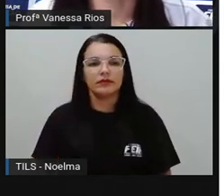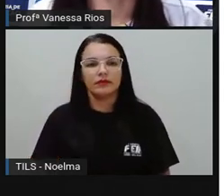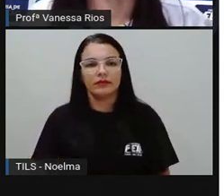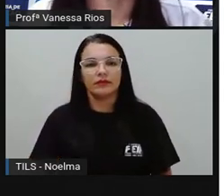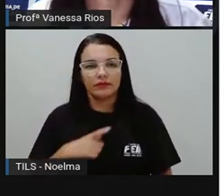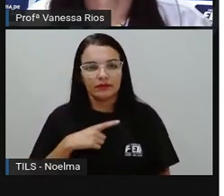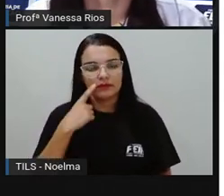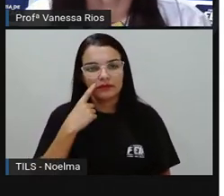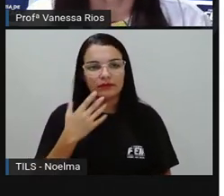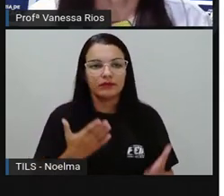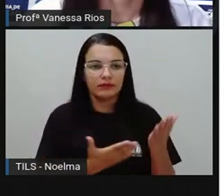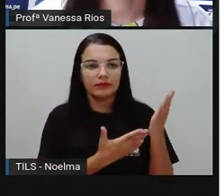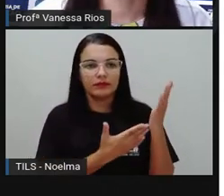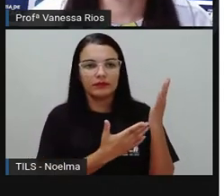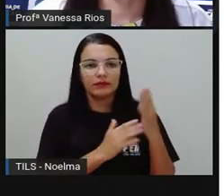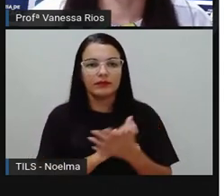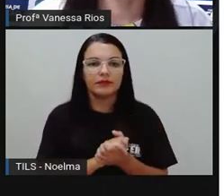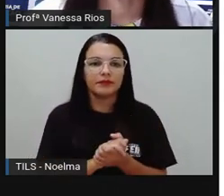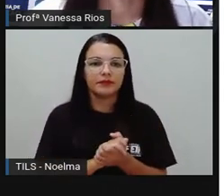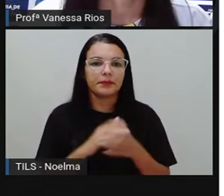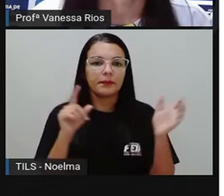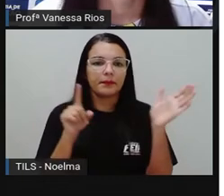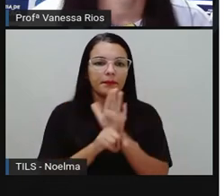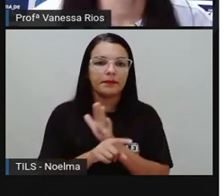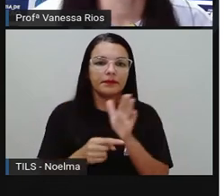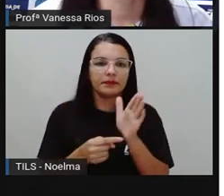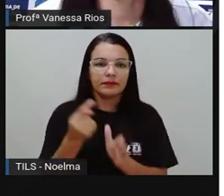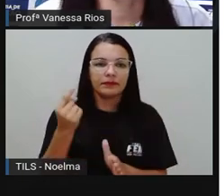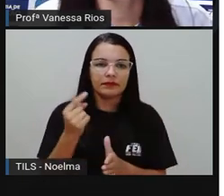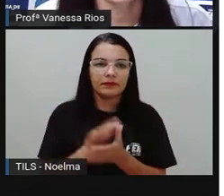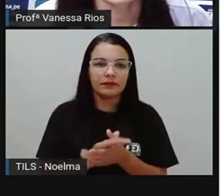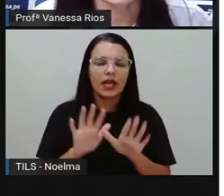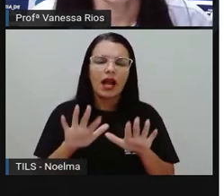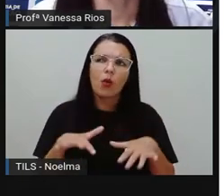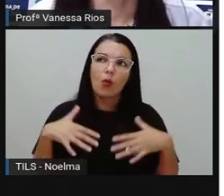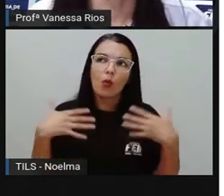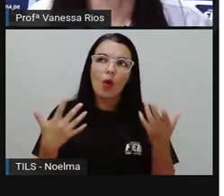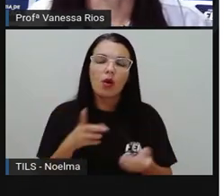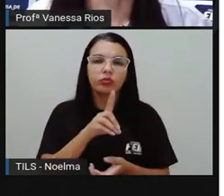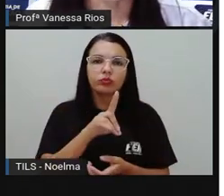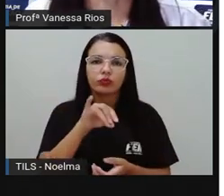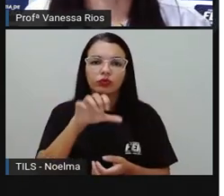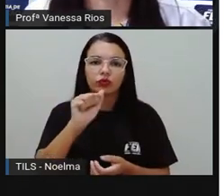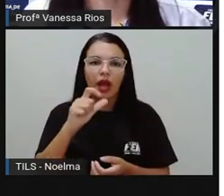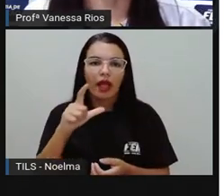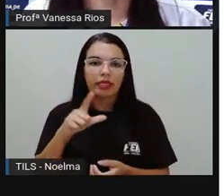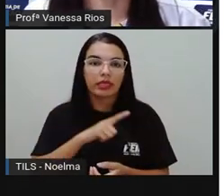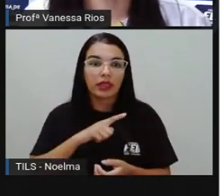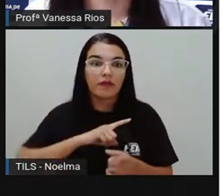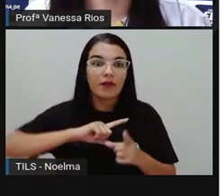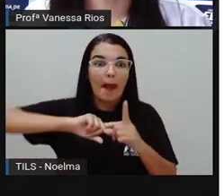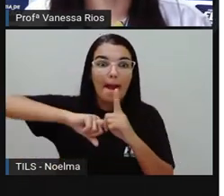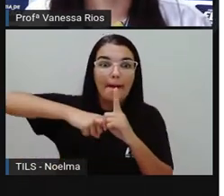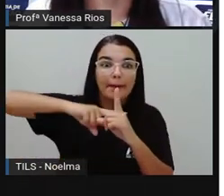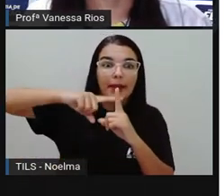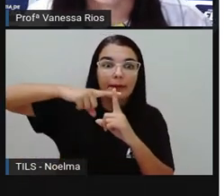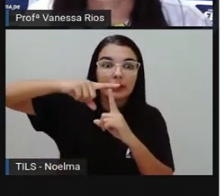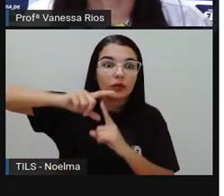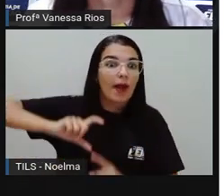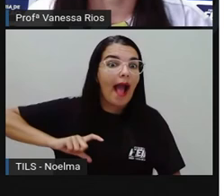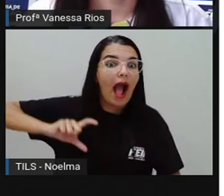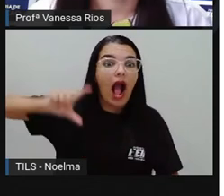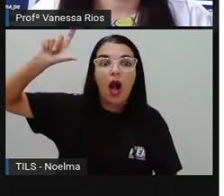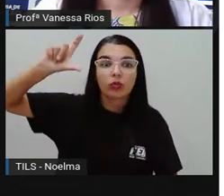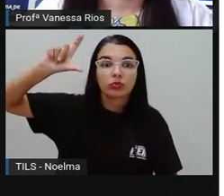temperaturas. Vamos lá para a pergunta? Em qual dia ocorreu a maior temperatura?